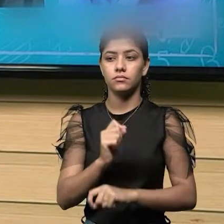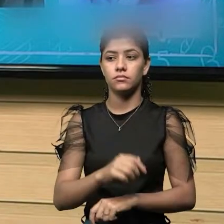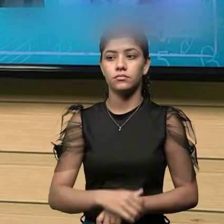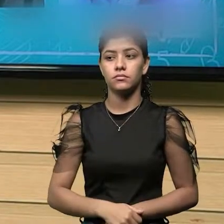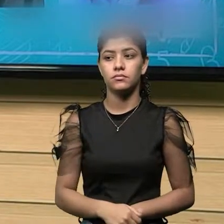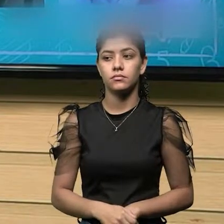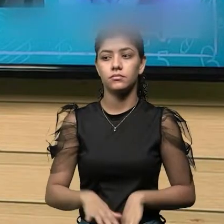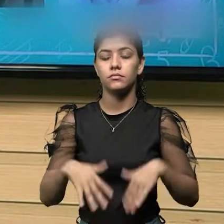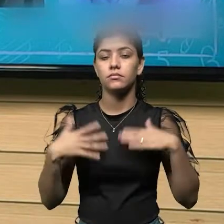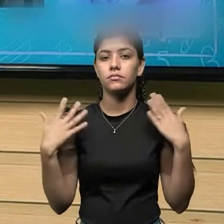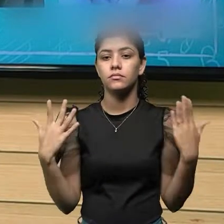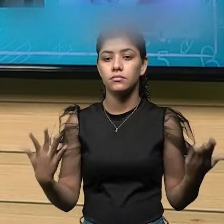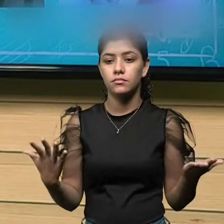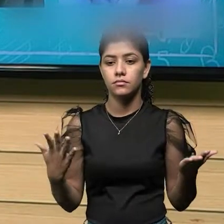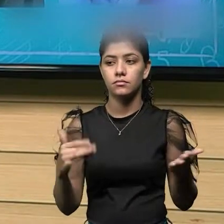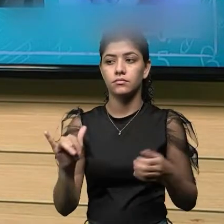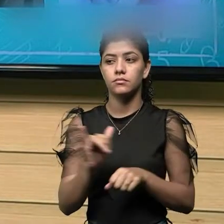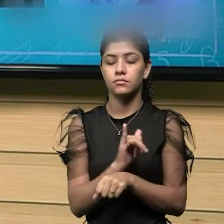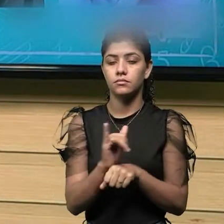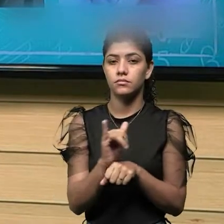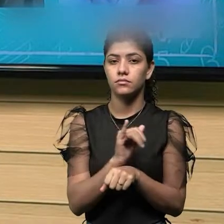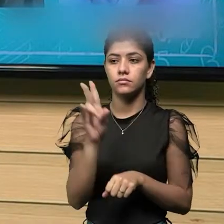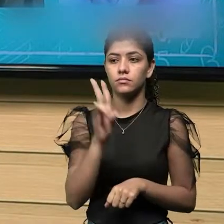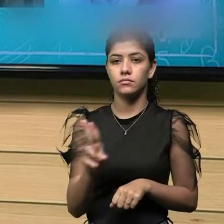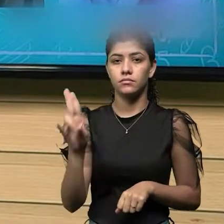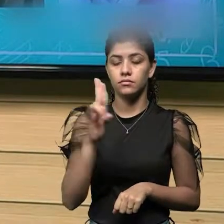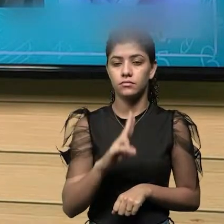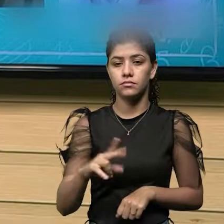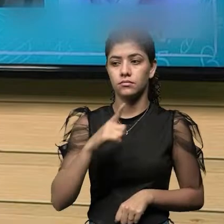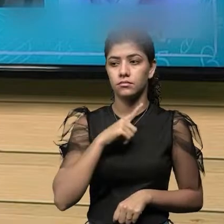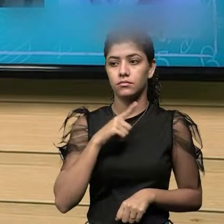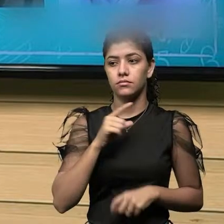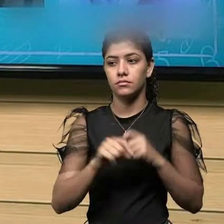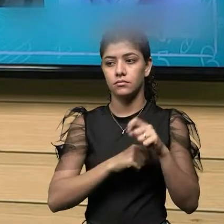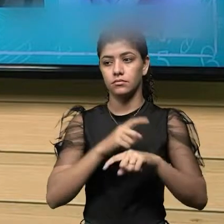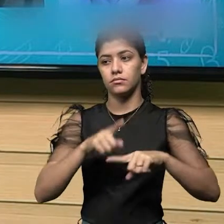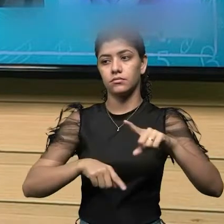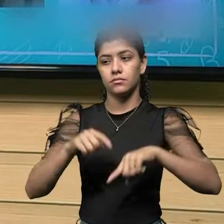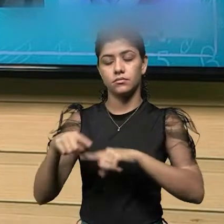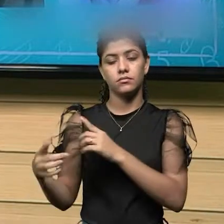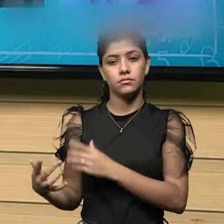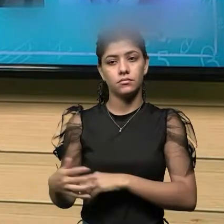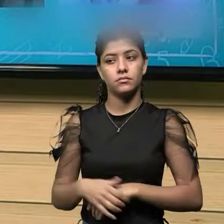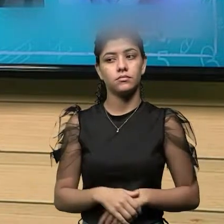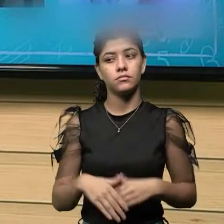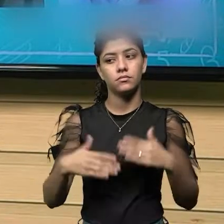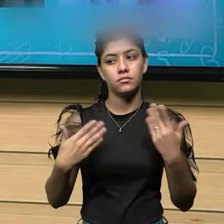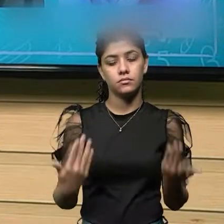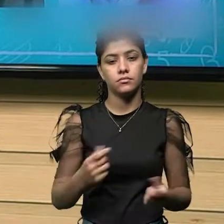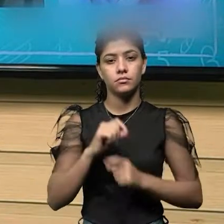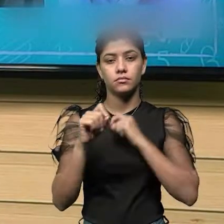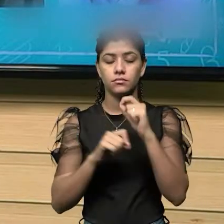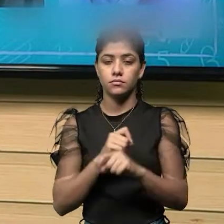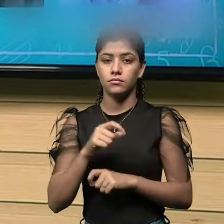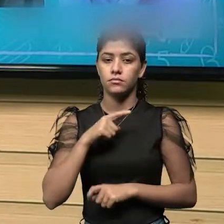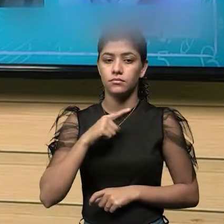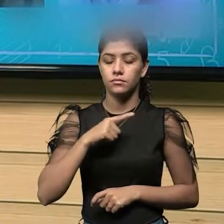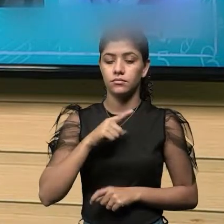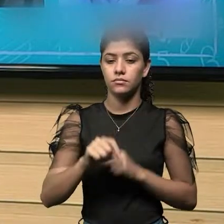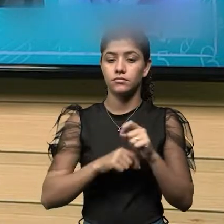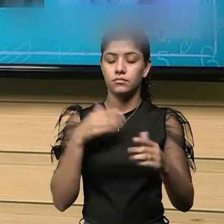qual instrumento nós vamos utilizar para tirar uma determinada medida. então, a régua e uma trena são